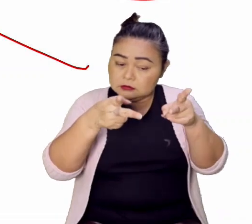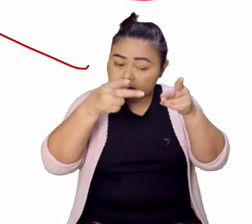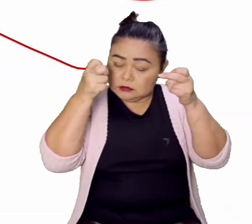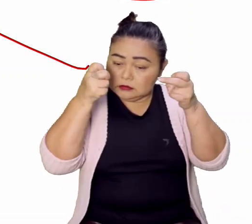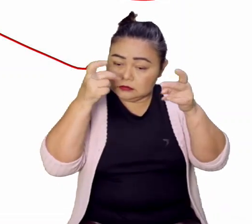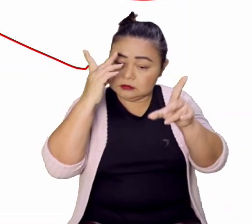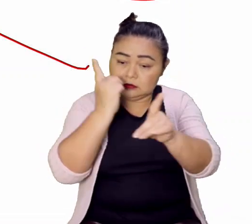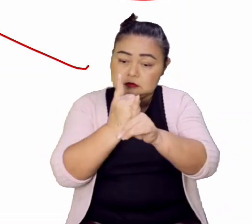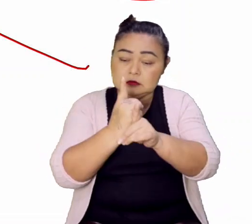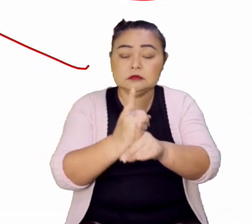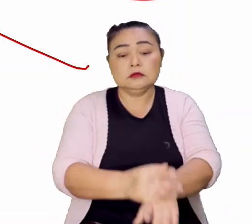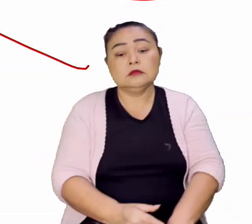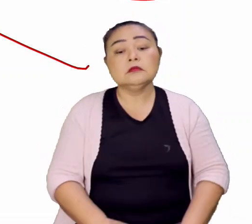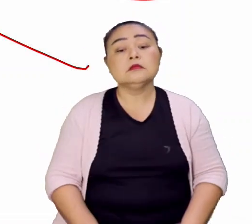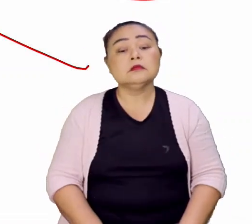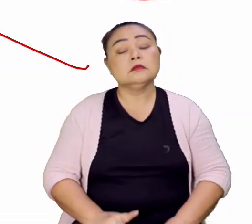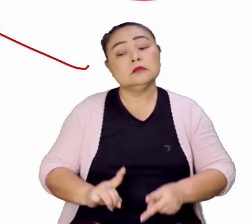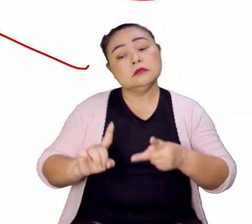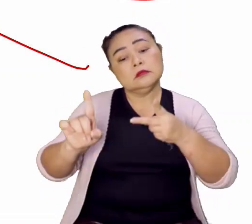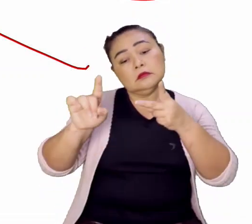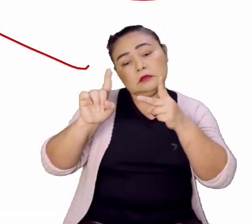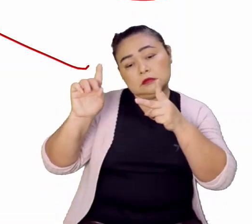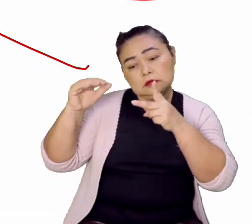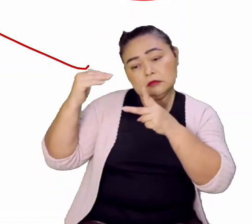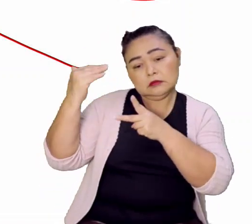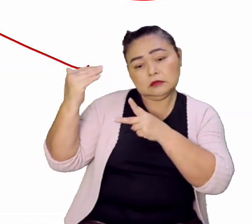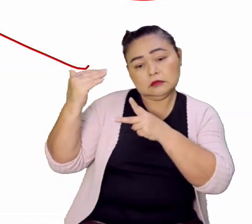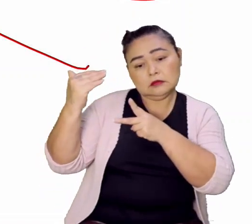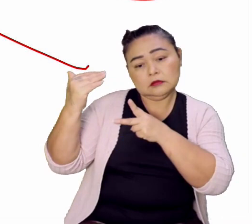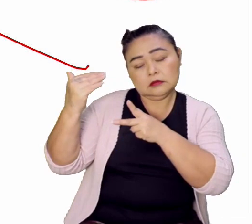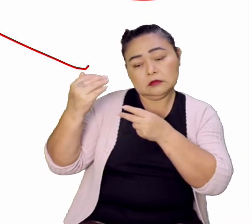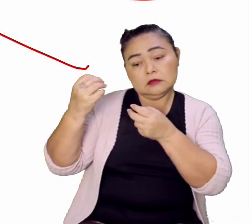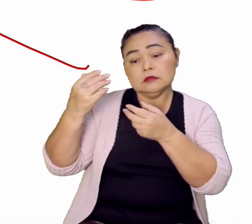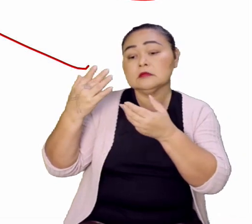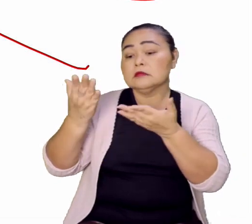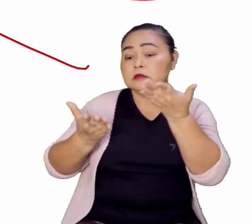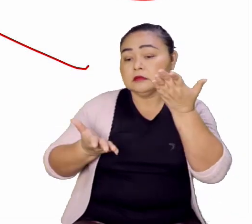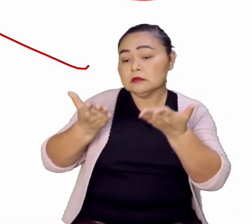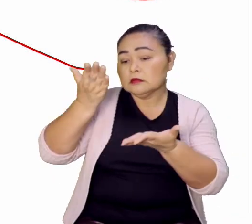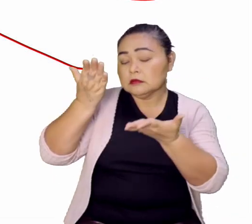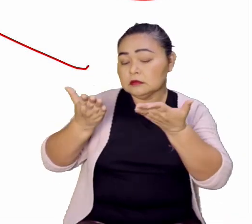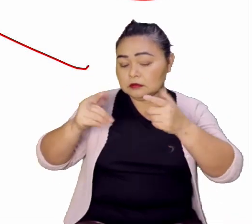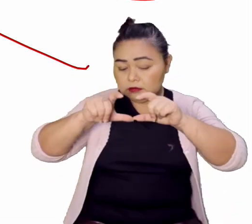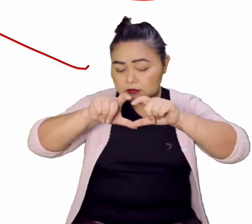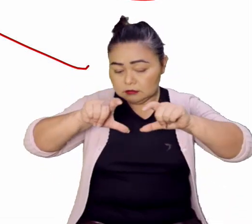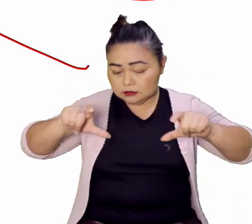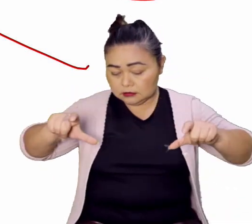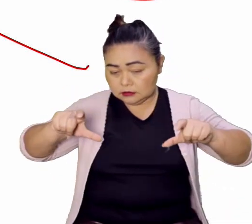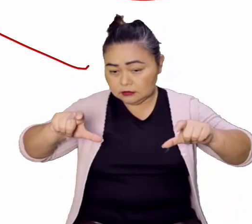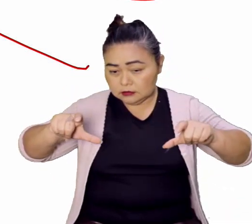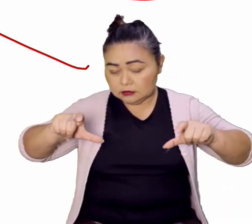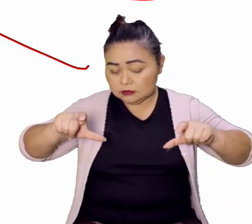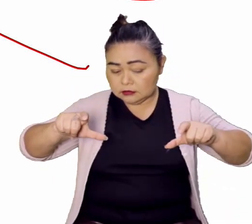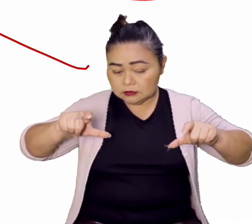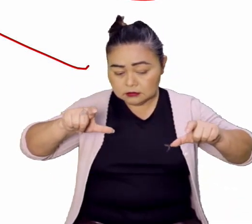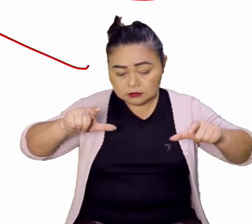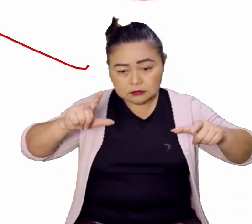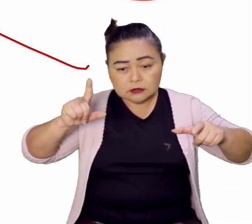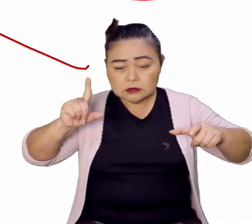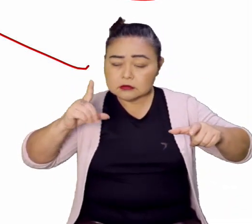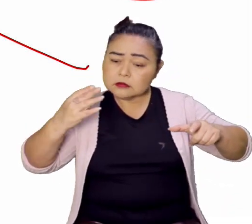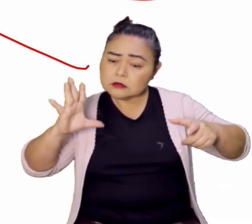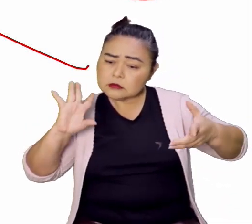extraído, o peso da barra. Existia todo um código.